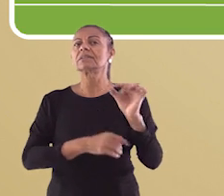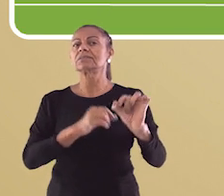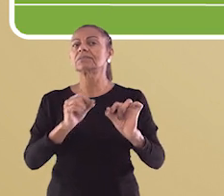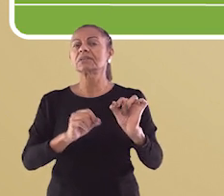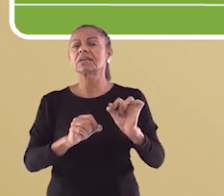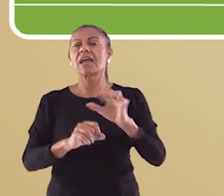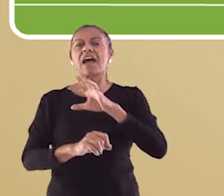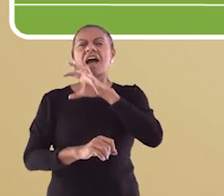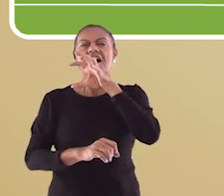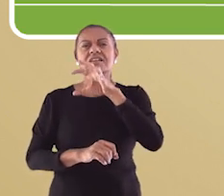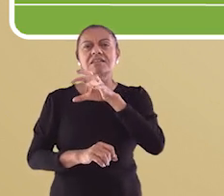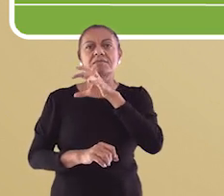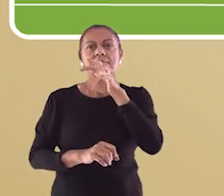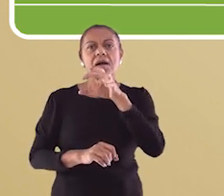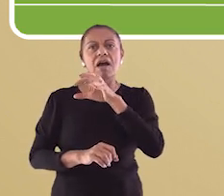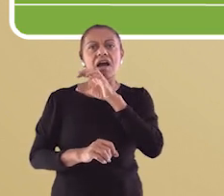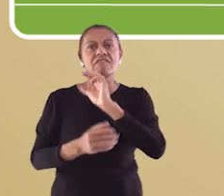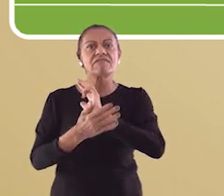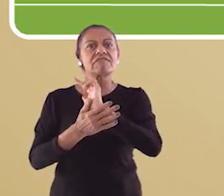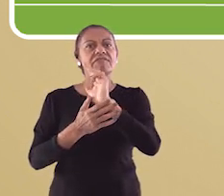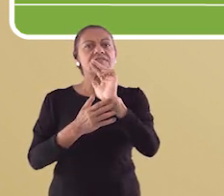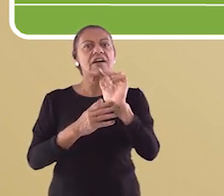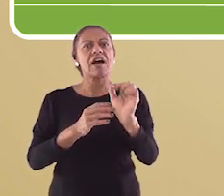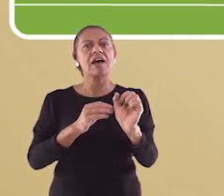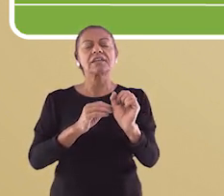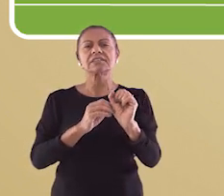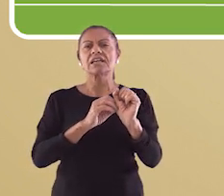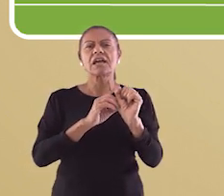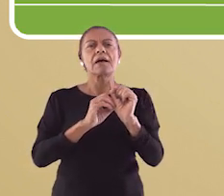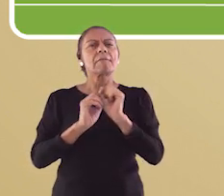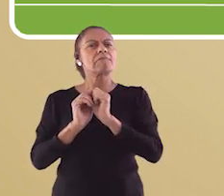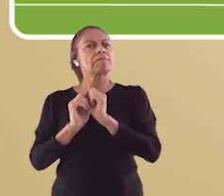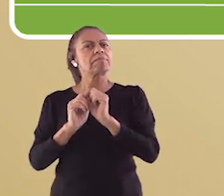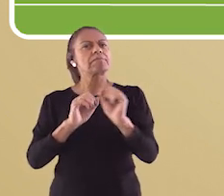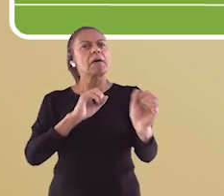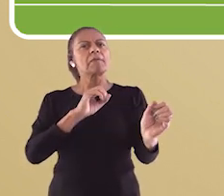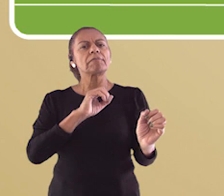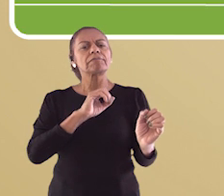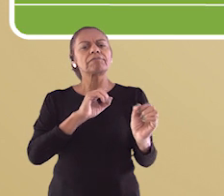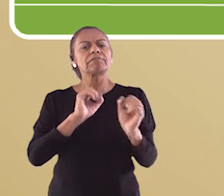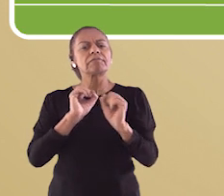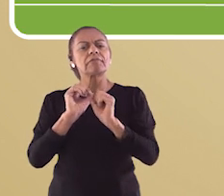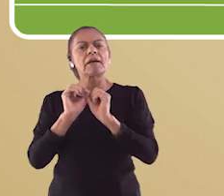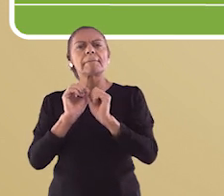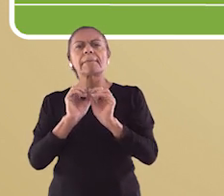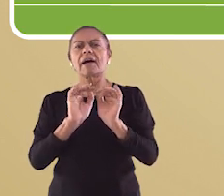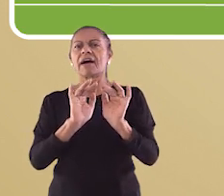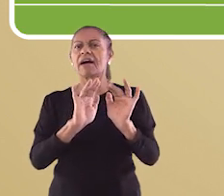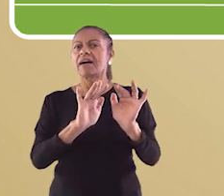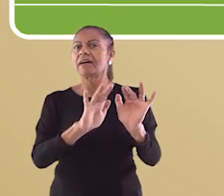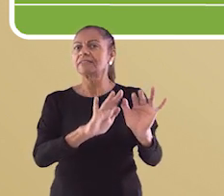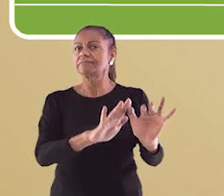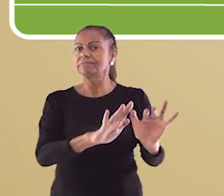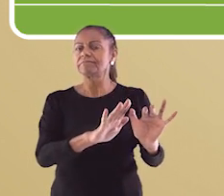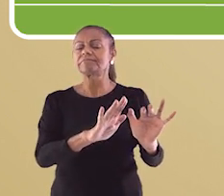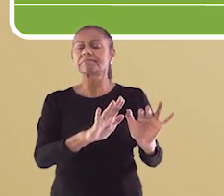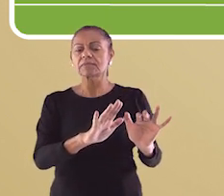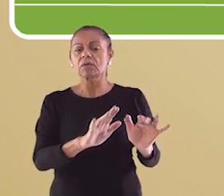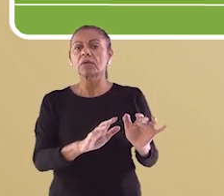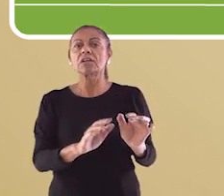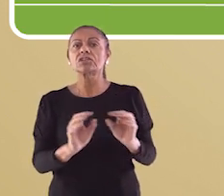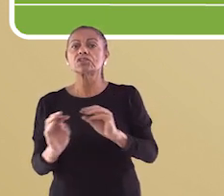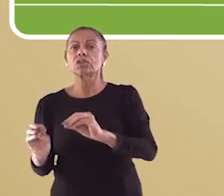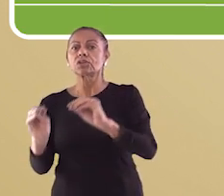ocorrer a migração de diversas espécies de animais para áreas com temperaturas um pouco mais elevadas.